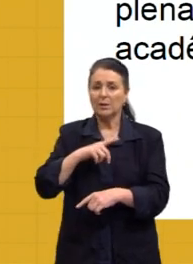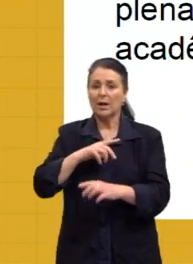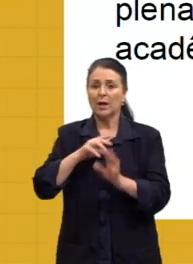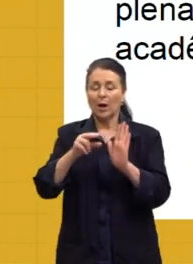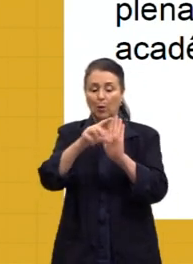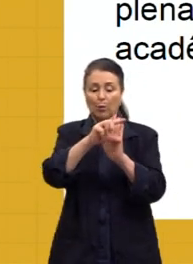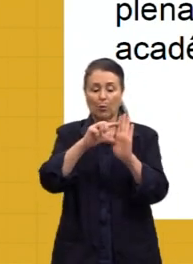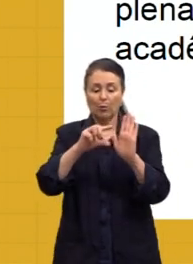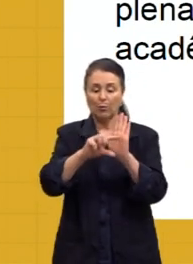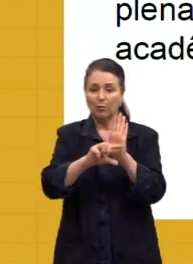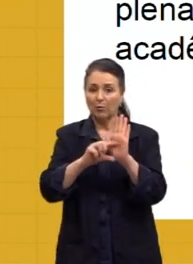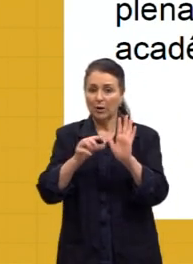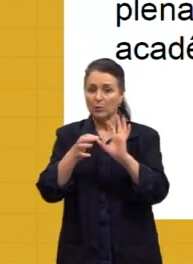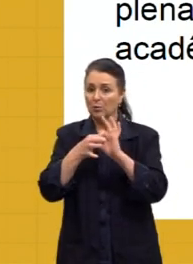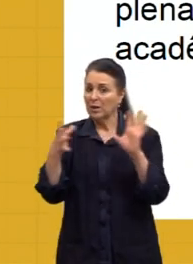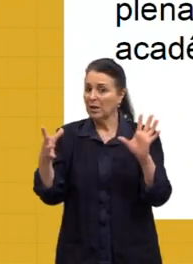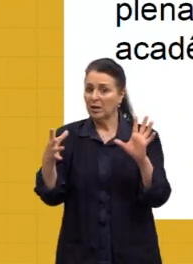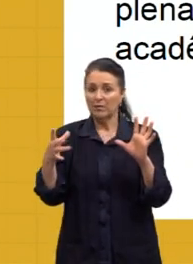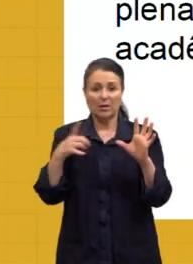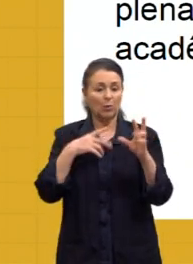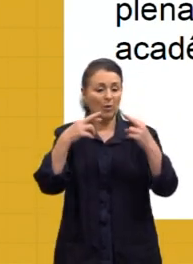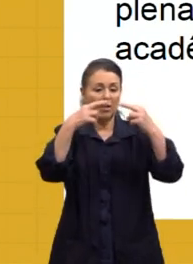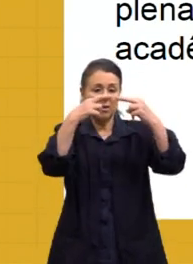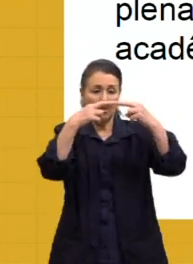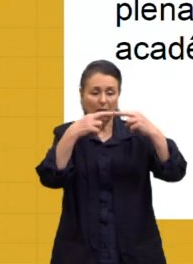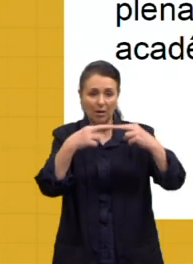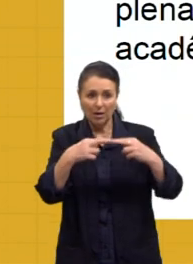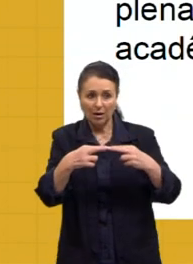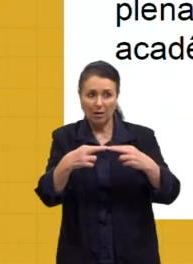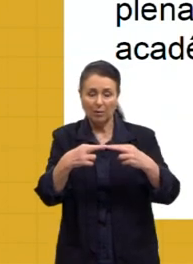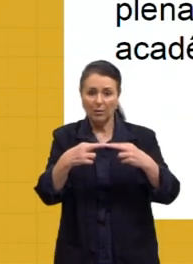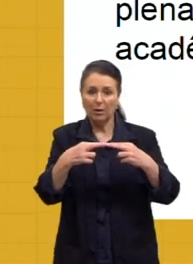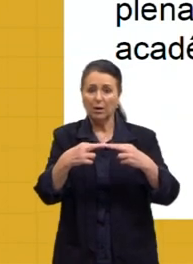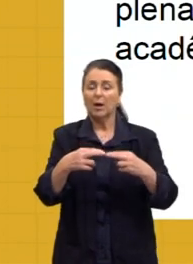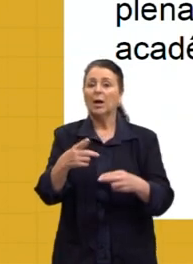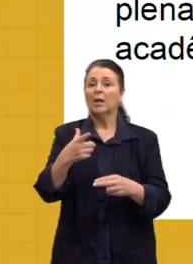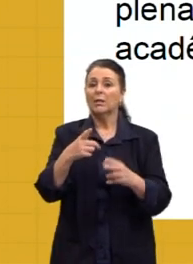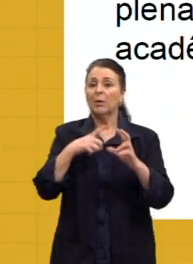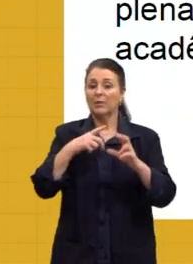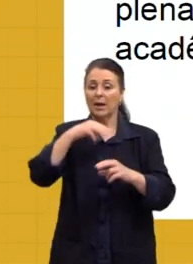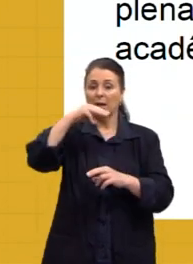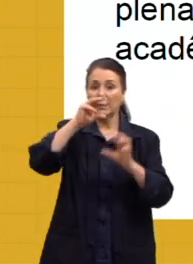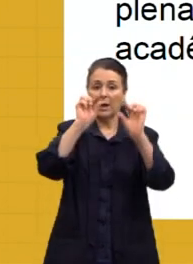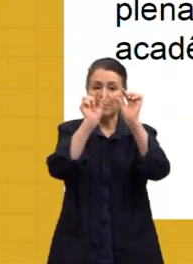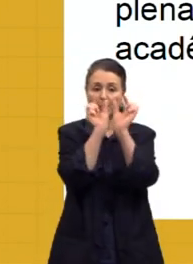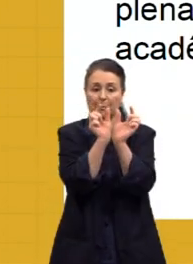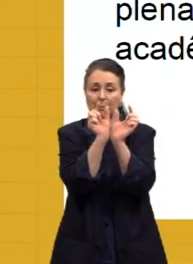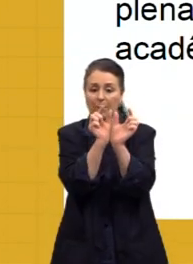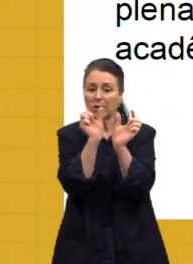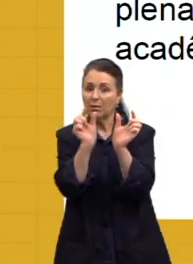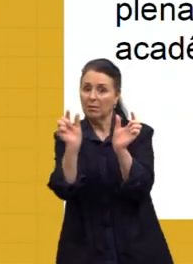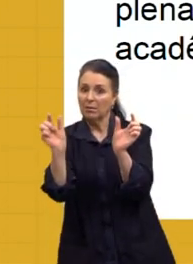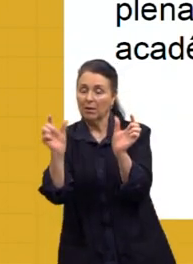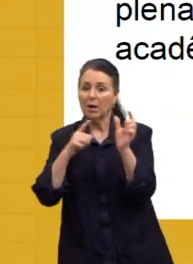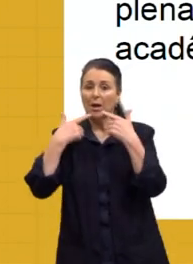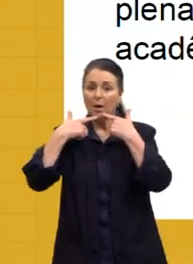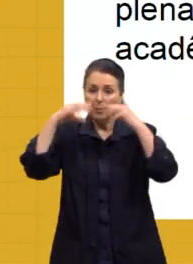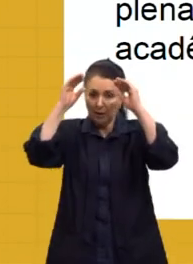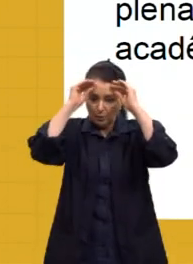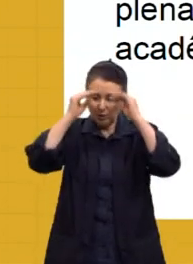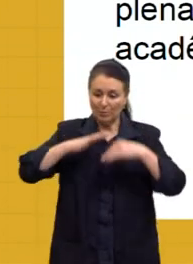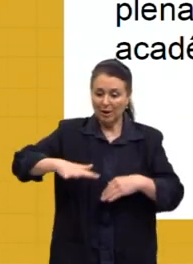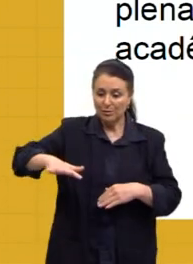seria o verso livre? Aquele verso sem rimas, sem rimas, sem metrificação. Então, ele tem ali uma linguagem mais